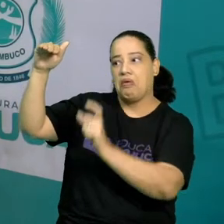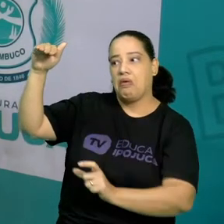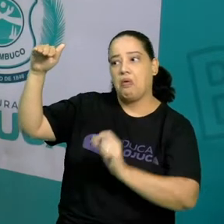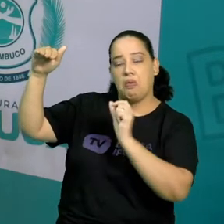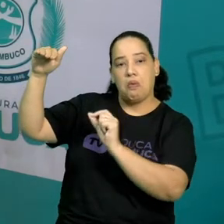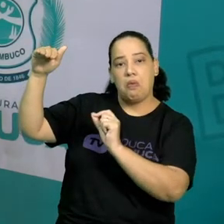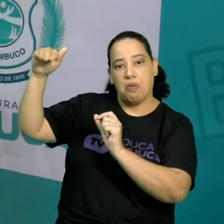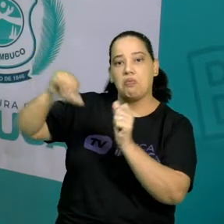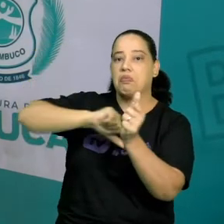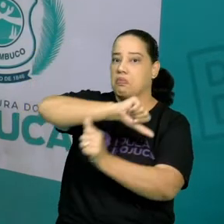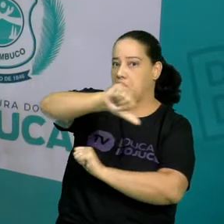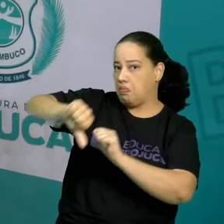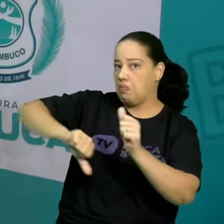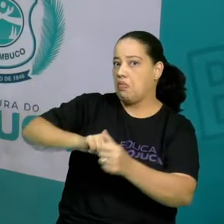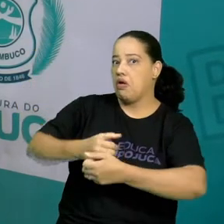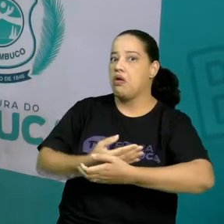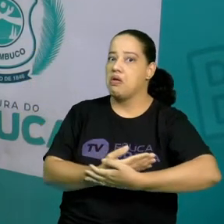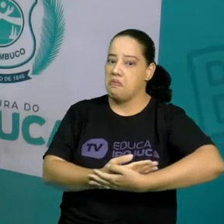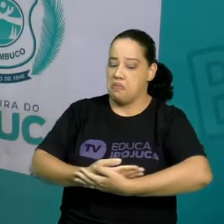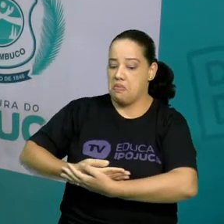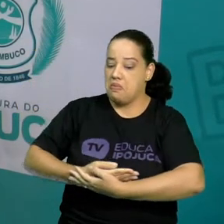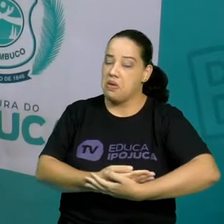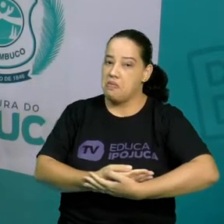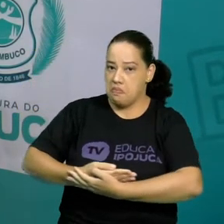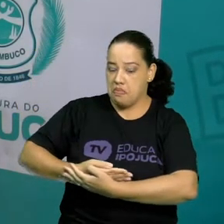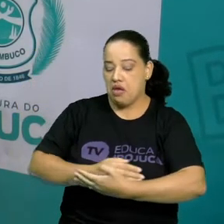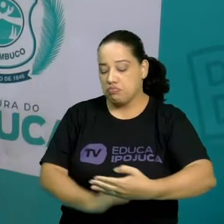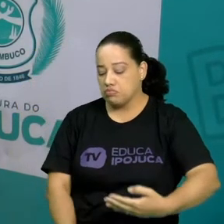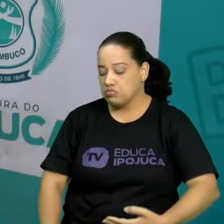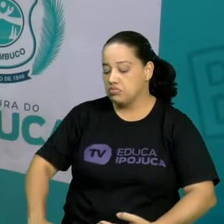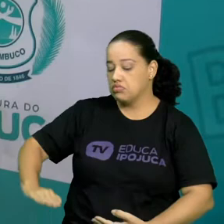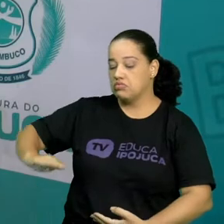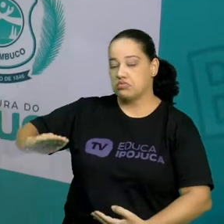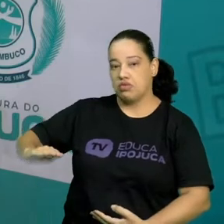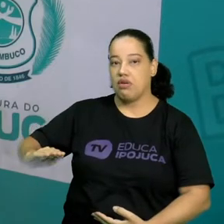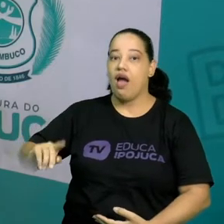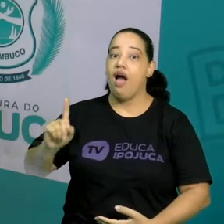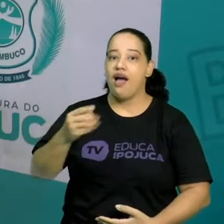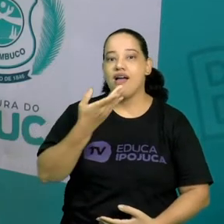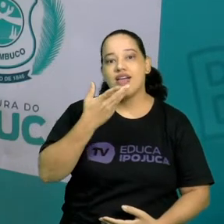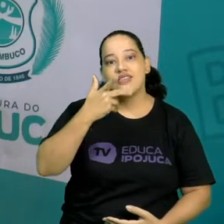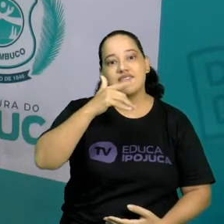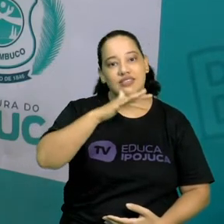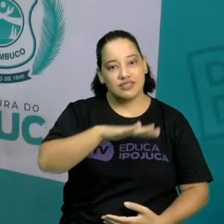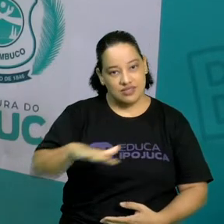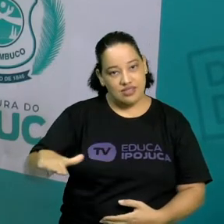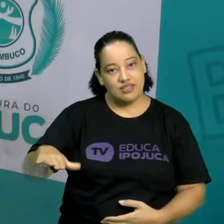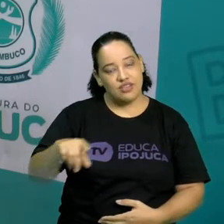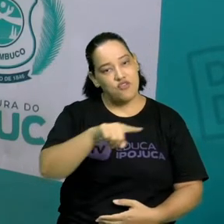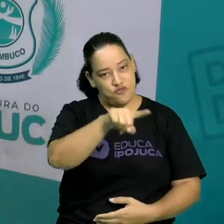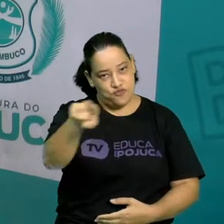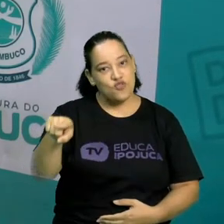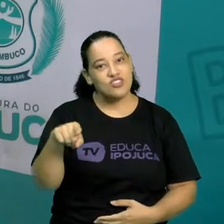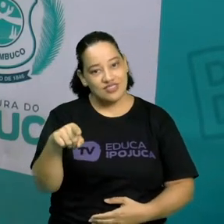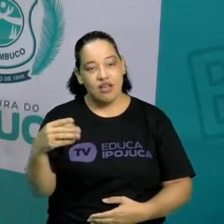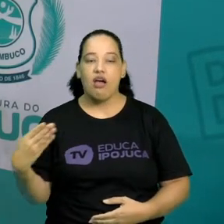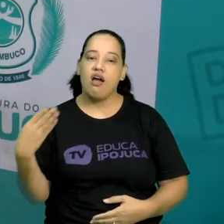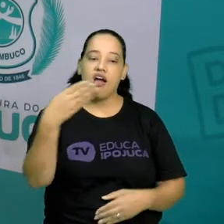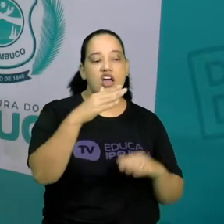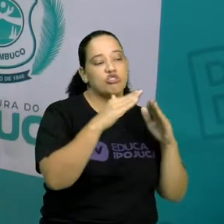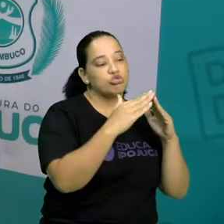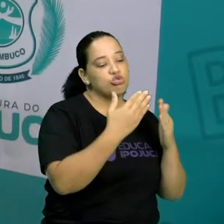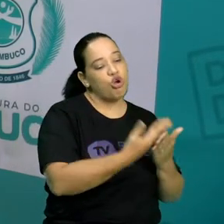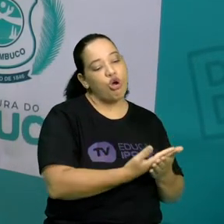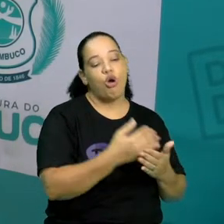bebê e torna-se crianças. Nessa fase da criança, né? A fase que vocês estão, vocês vão para a escola,